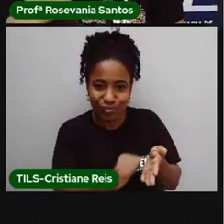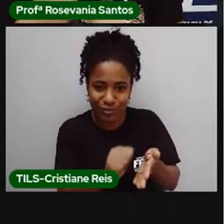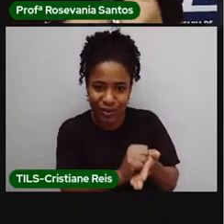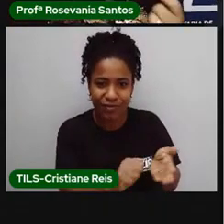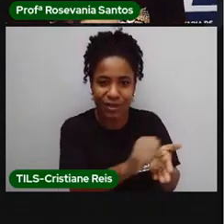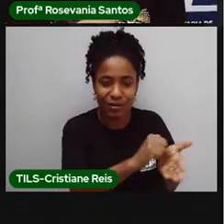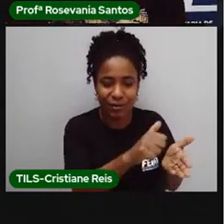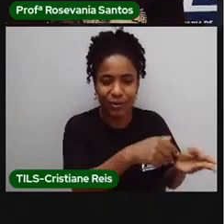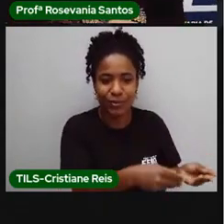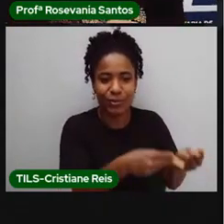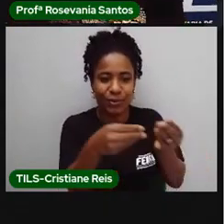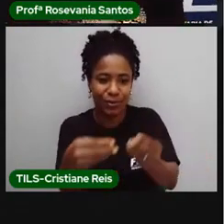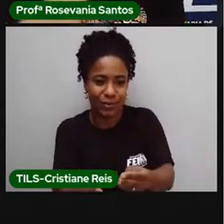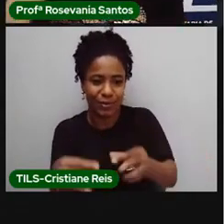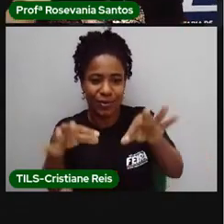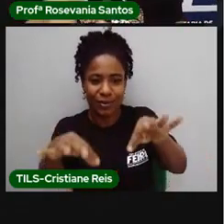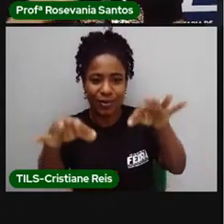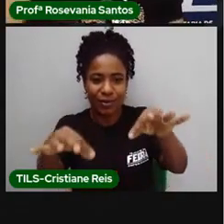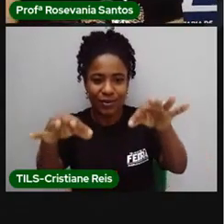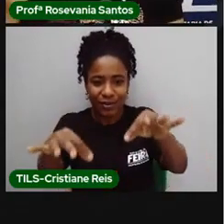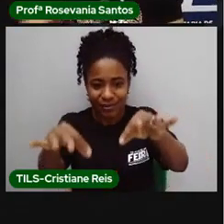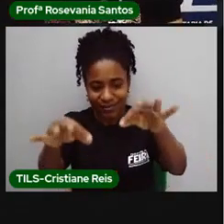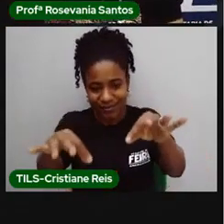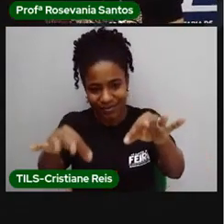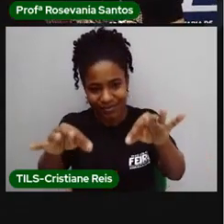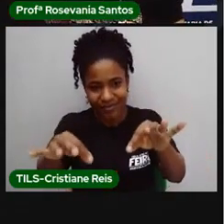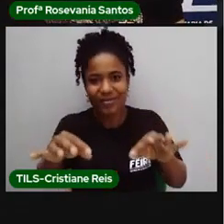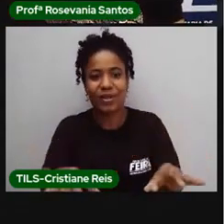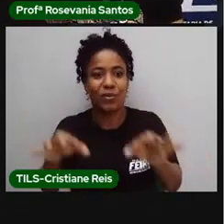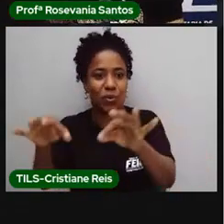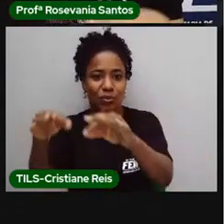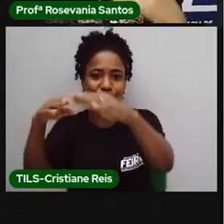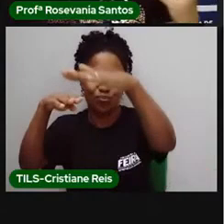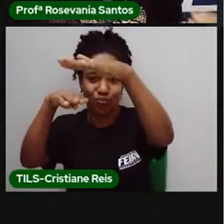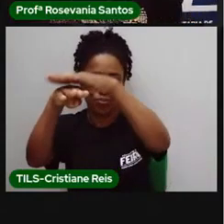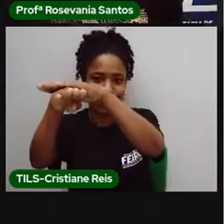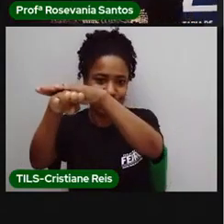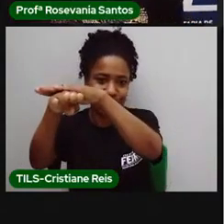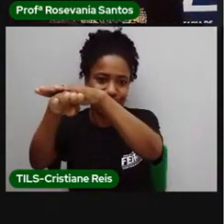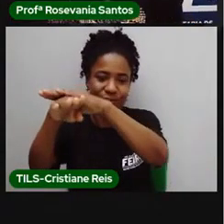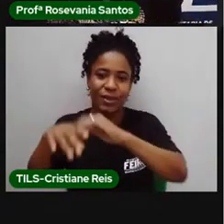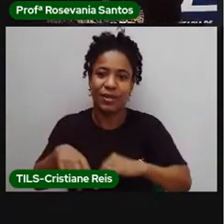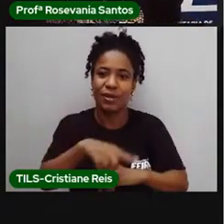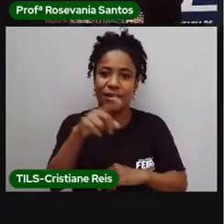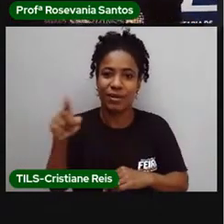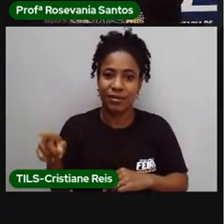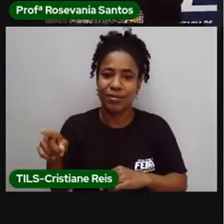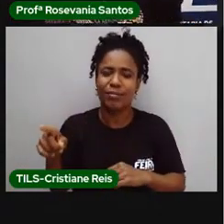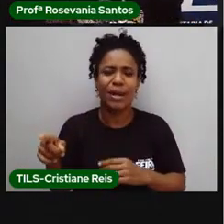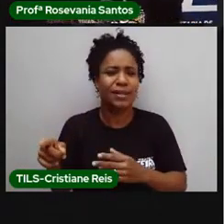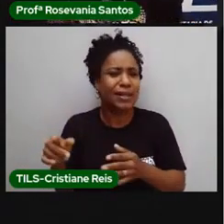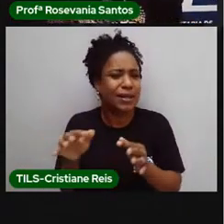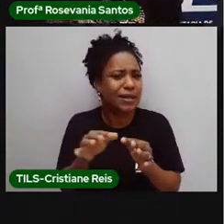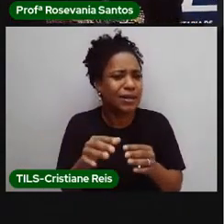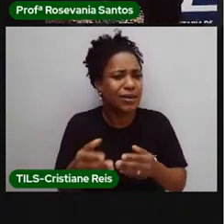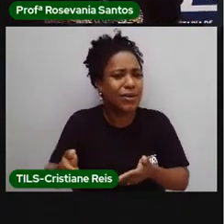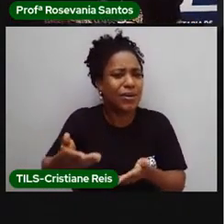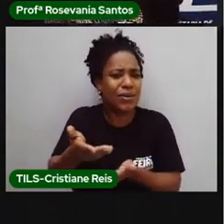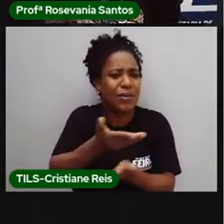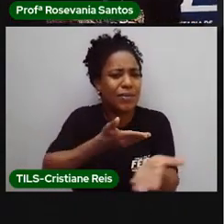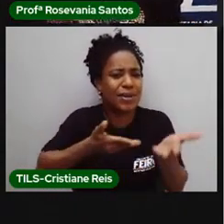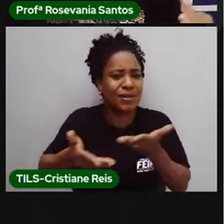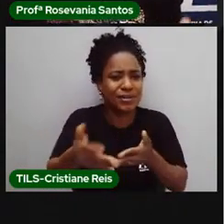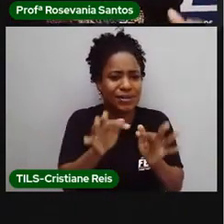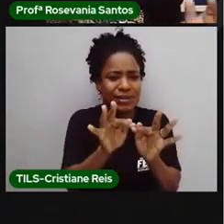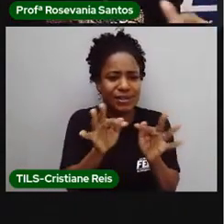parte que lava, outro fica na parte que enxuga e o outro fica na parte que guarda. Já na cooperação simples, aí o que é está